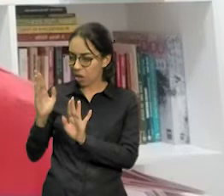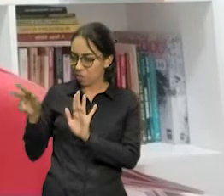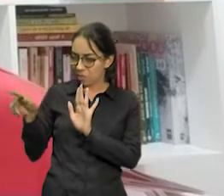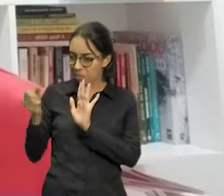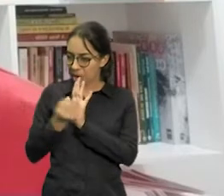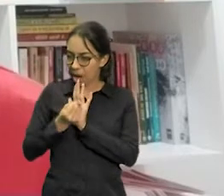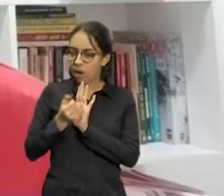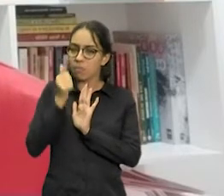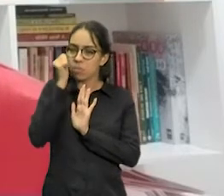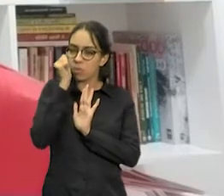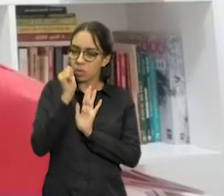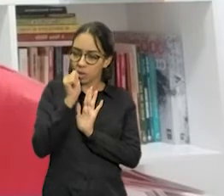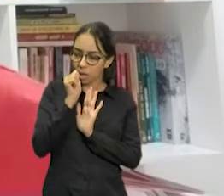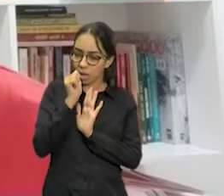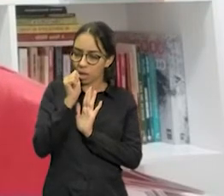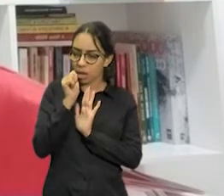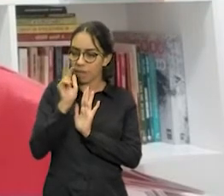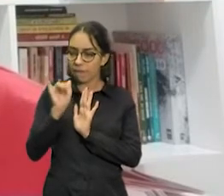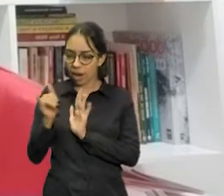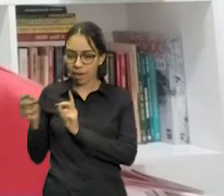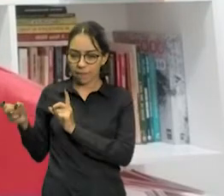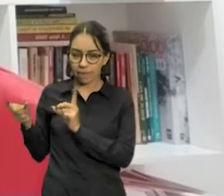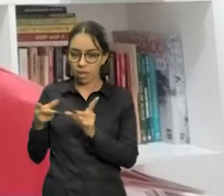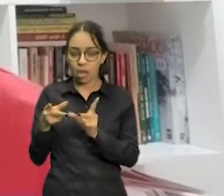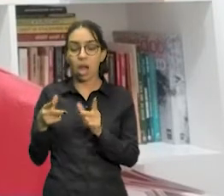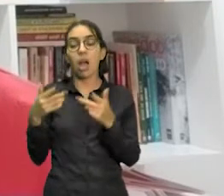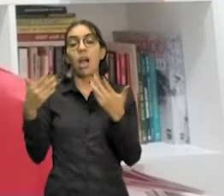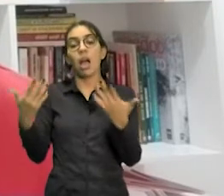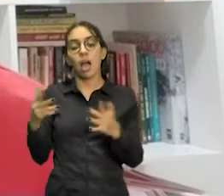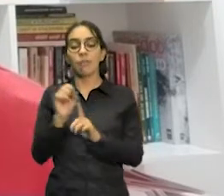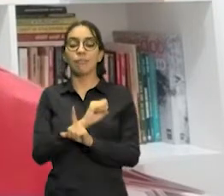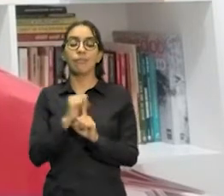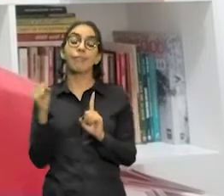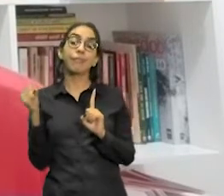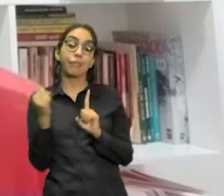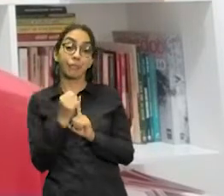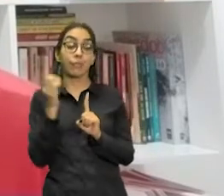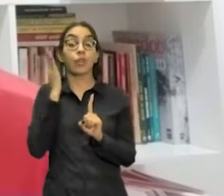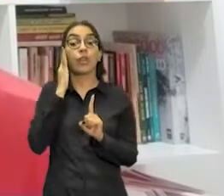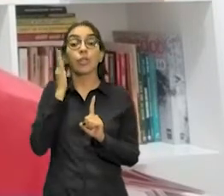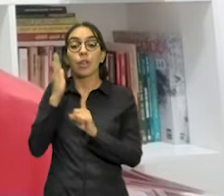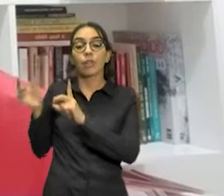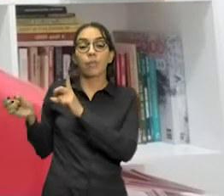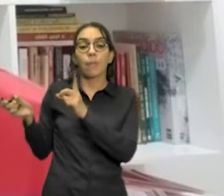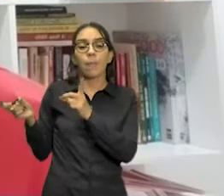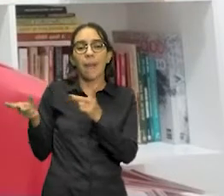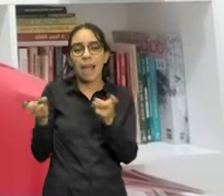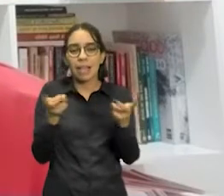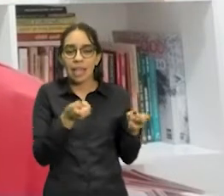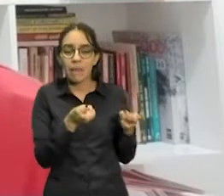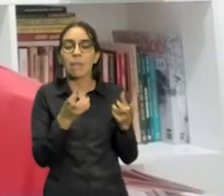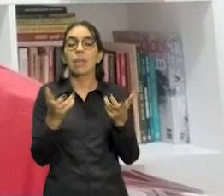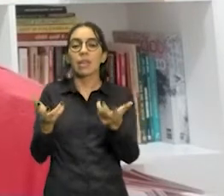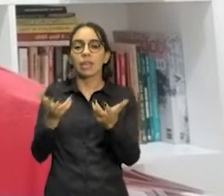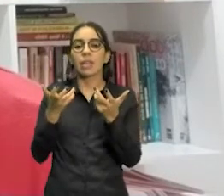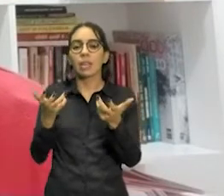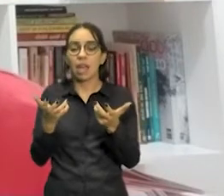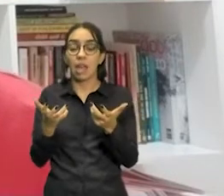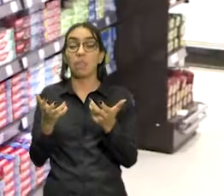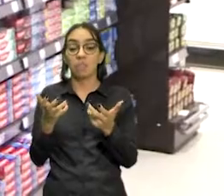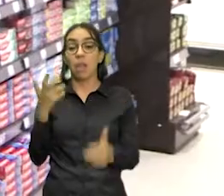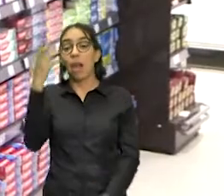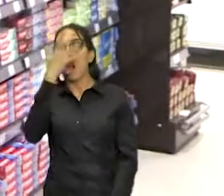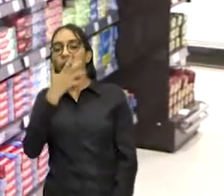entende que há uma percepção da sociedade sobre a estética feminina, por exemplo, porque é muito diferente da estética